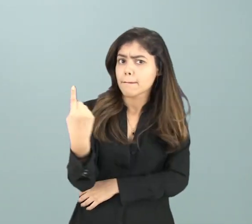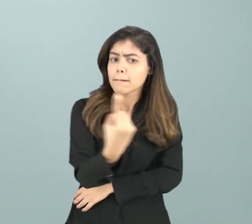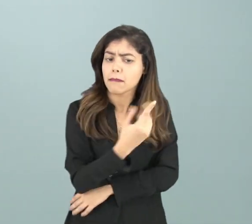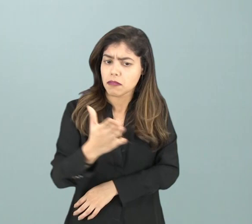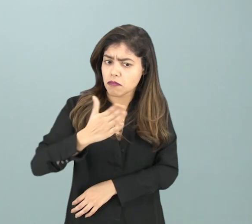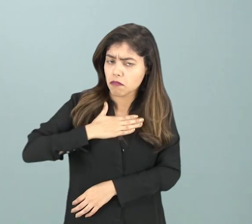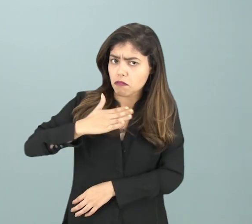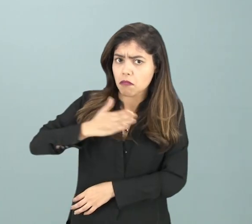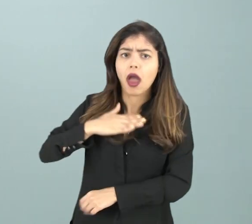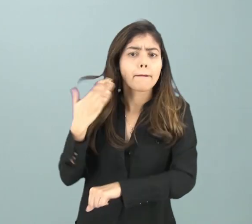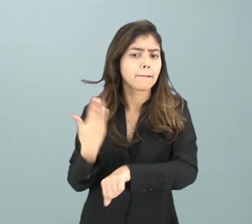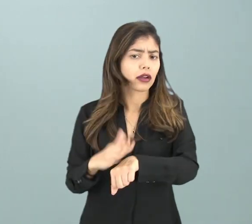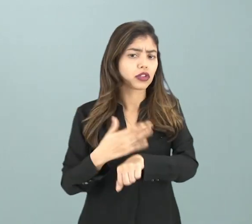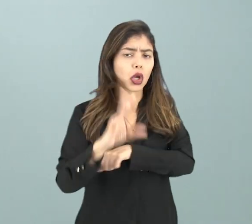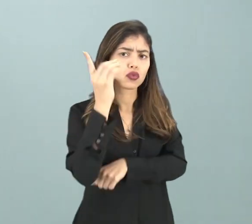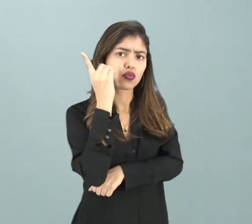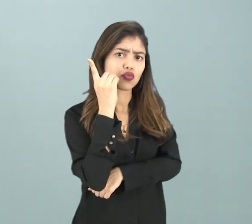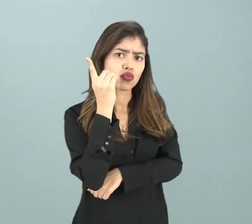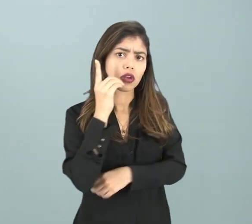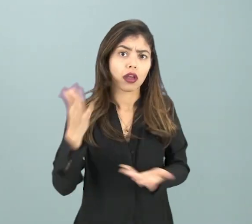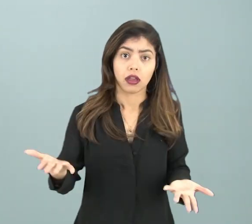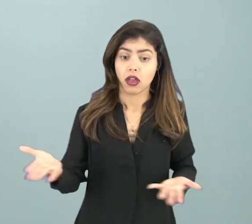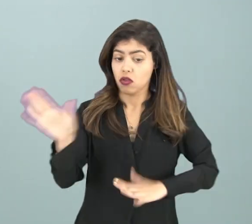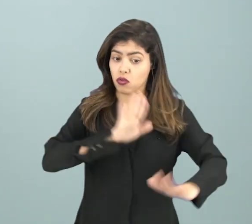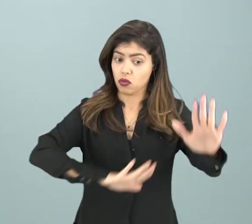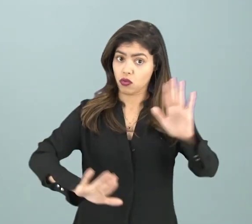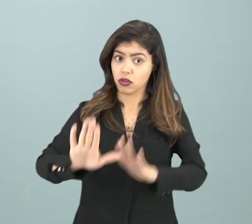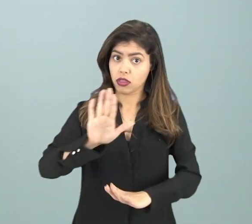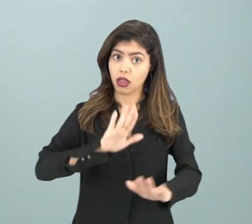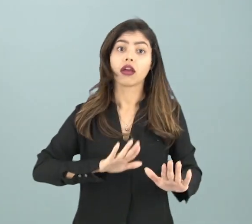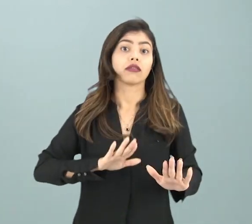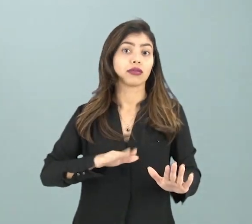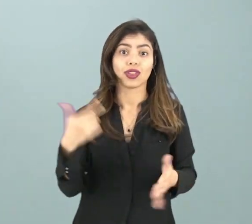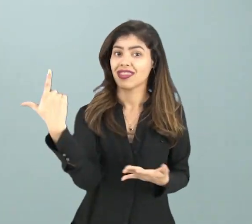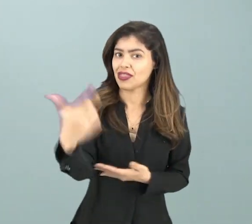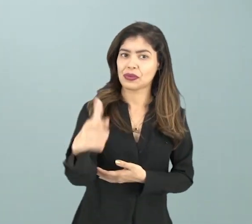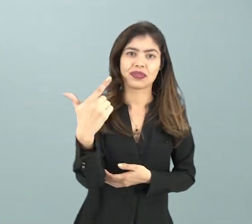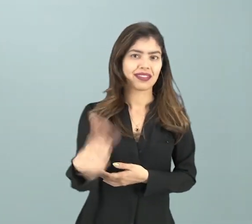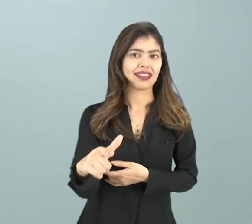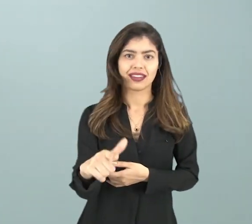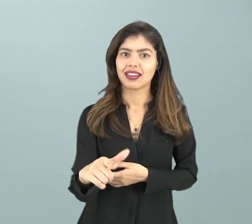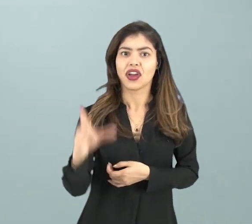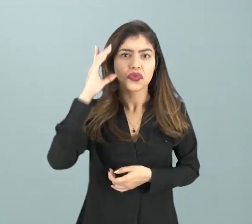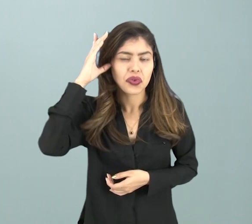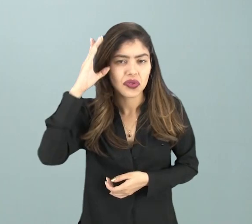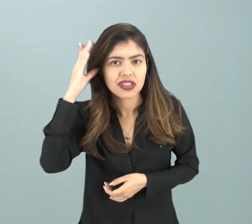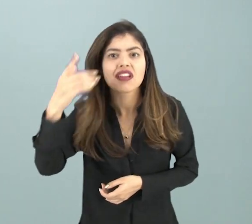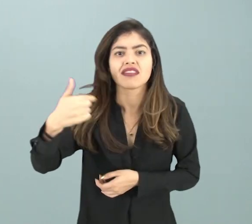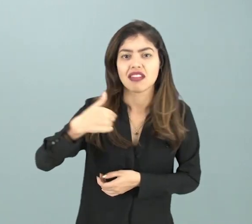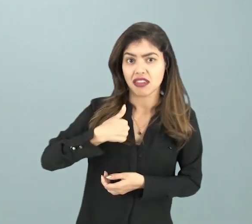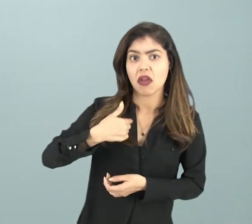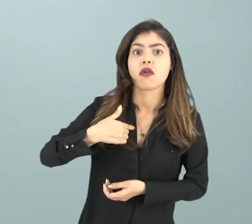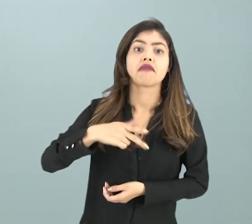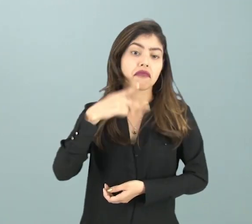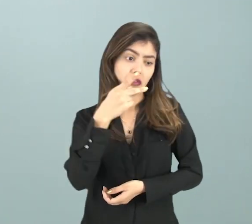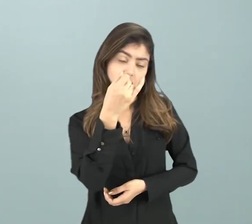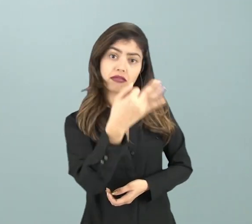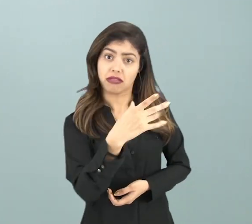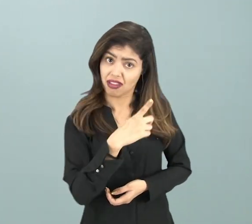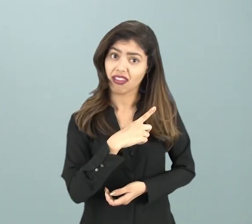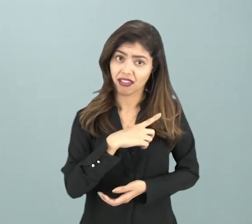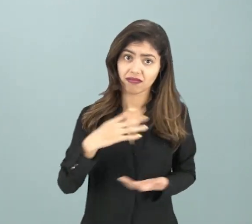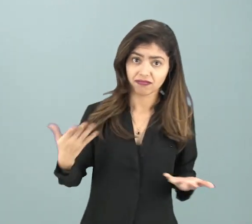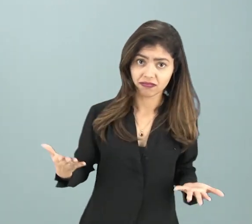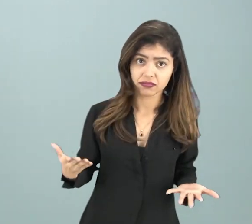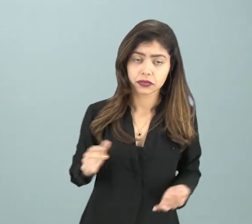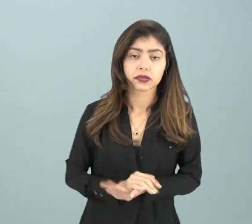práticas cotidianas, elas não são compatíveis com a consciência que eu afirmo possuir.